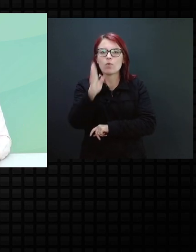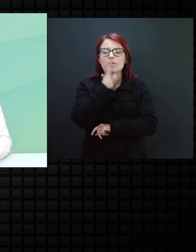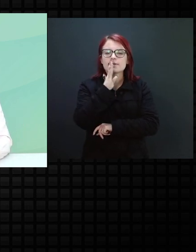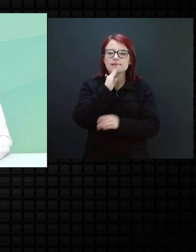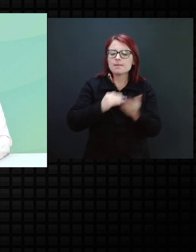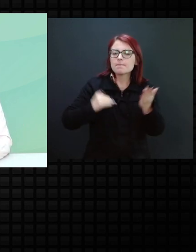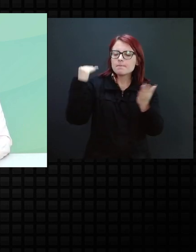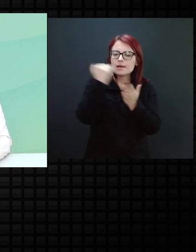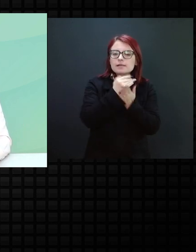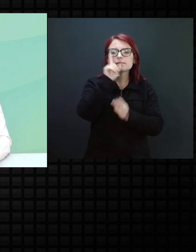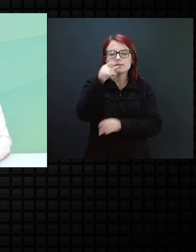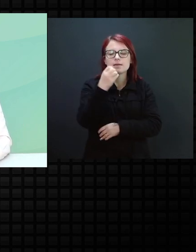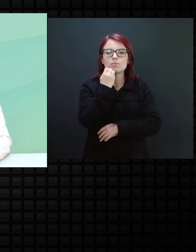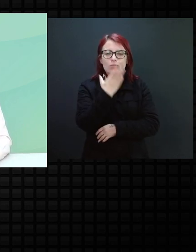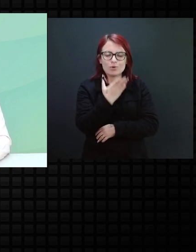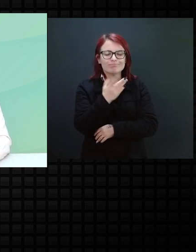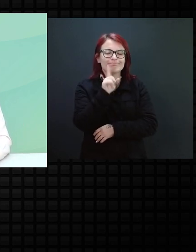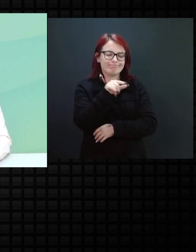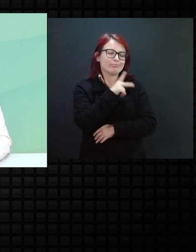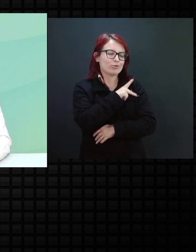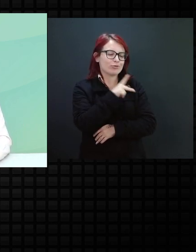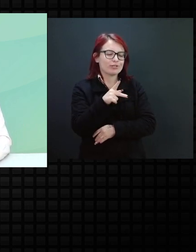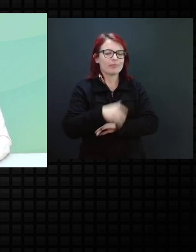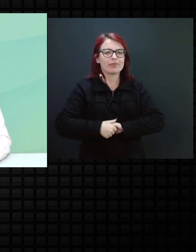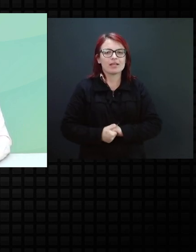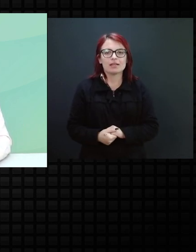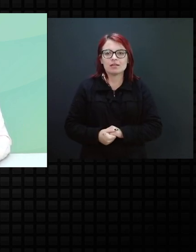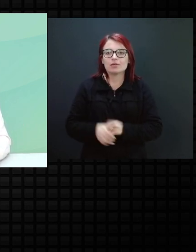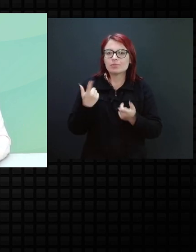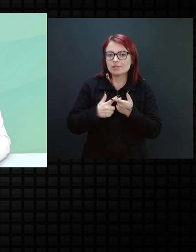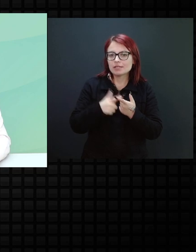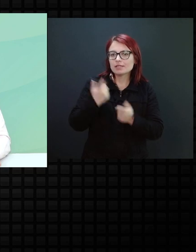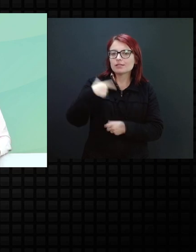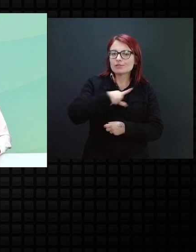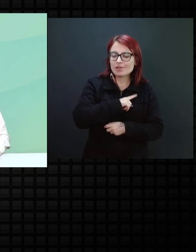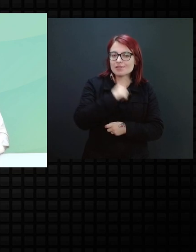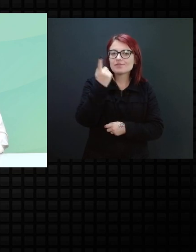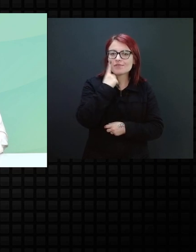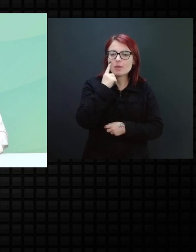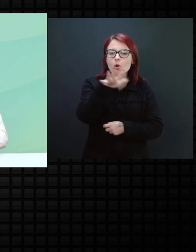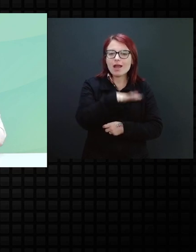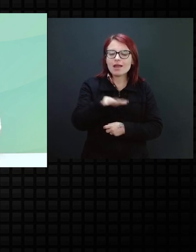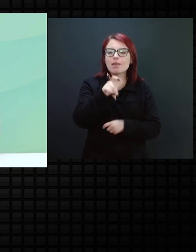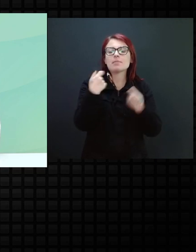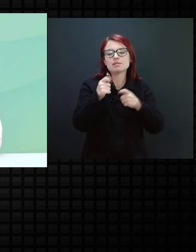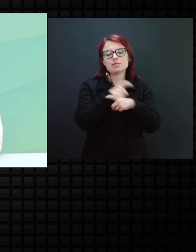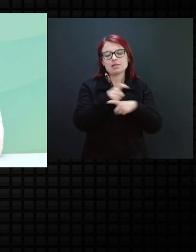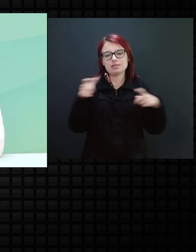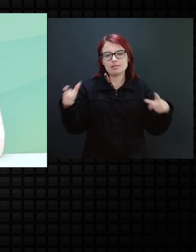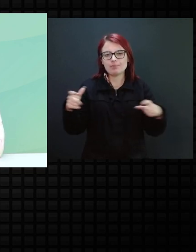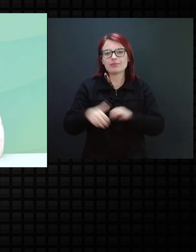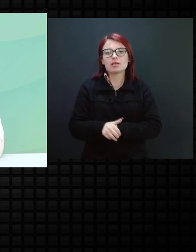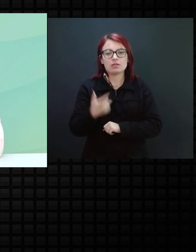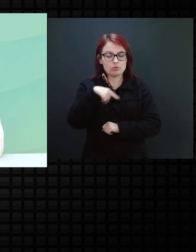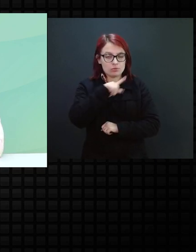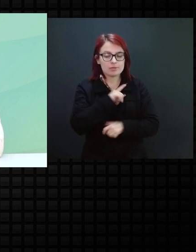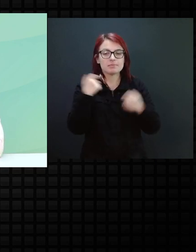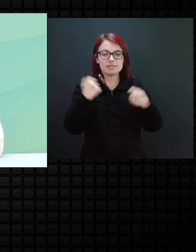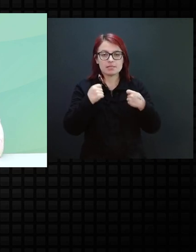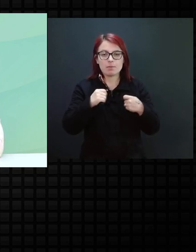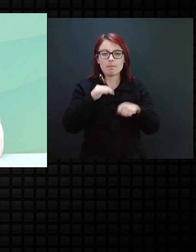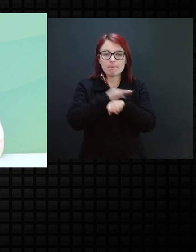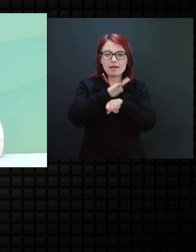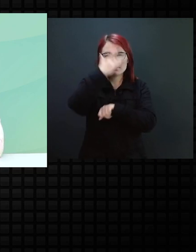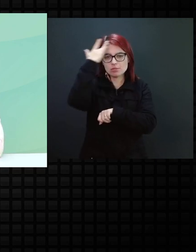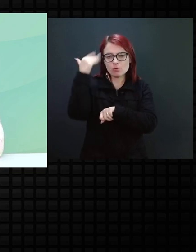mais, isso é tão bom, né, professor? Porque a gente vê o quanto é uma área ainda que precisa crescer, nós precisamos de profissionais